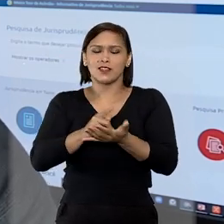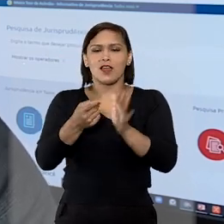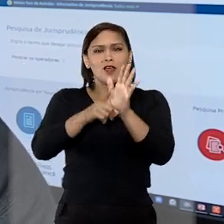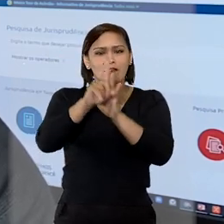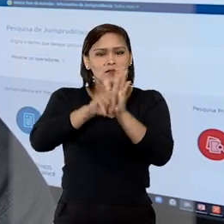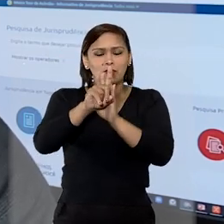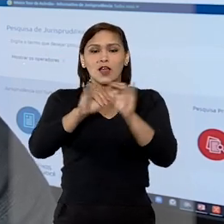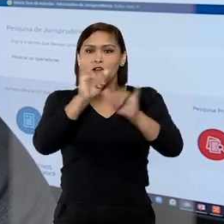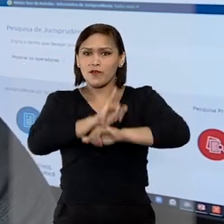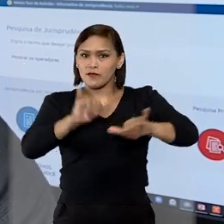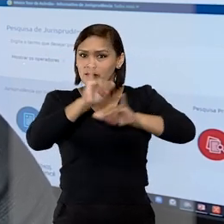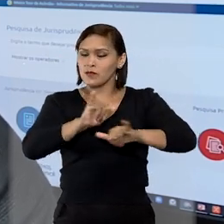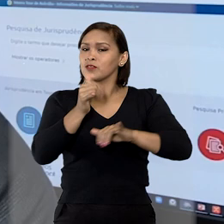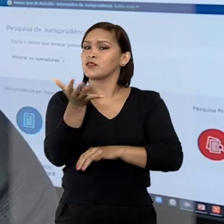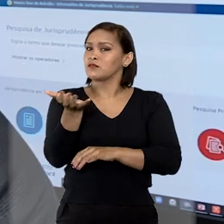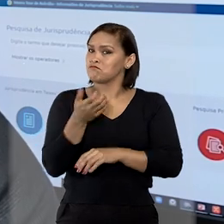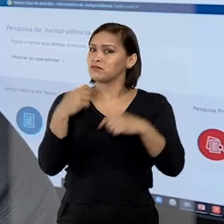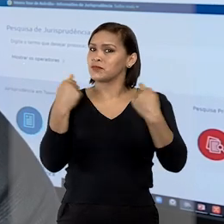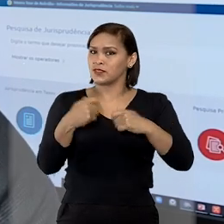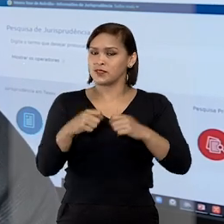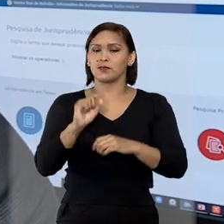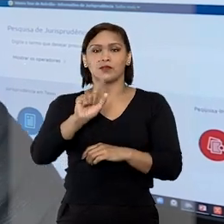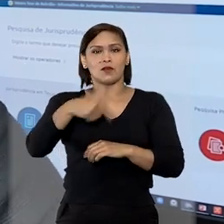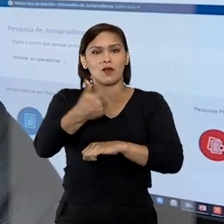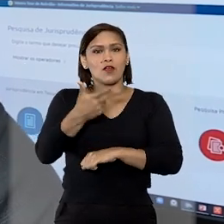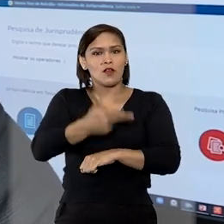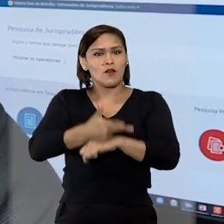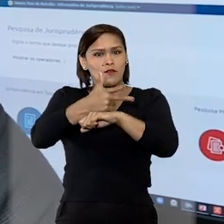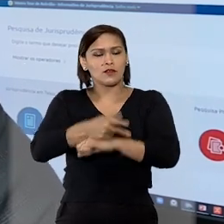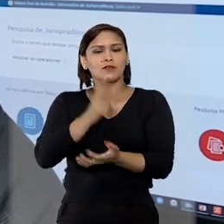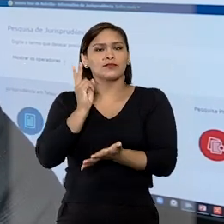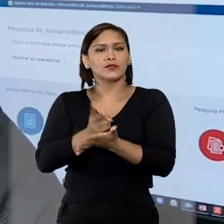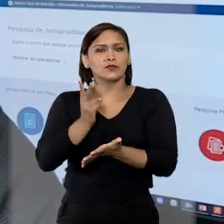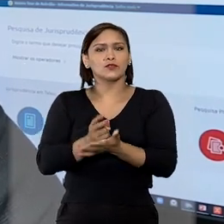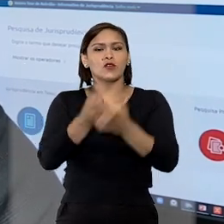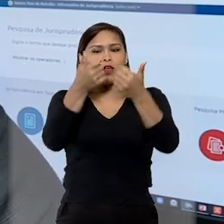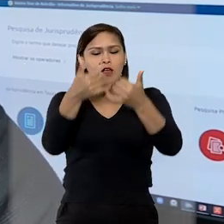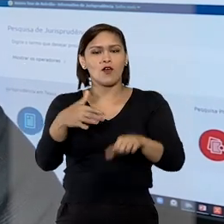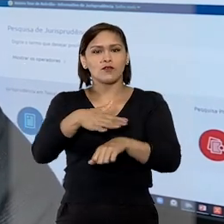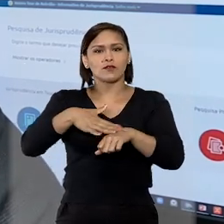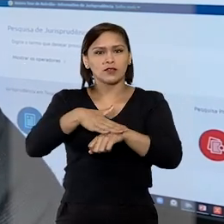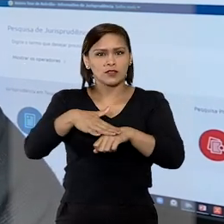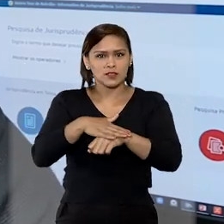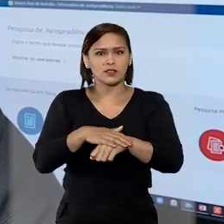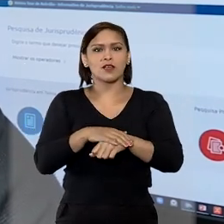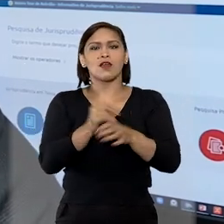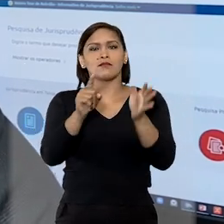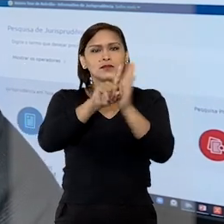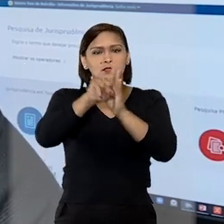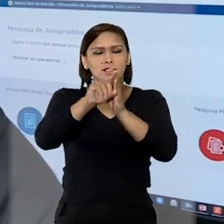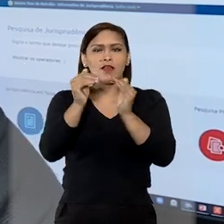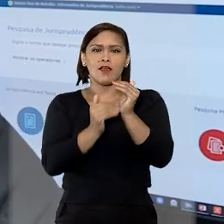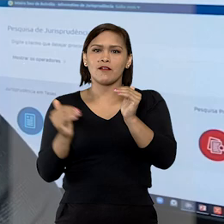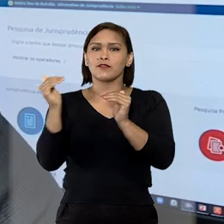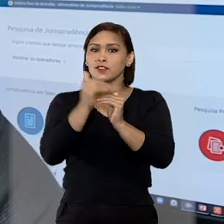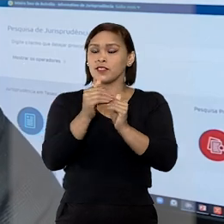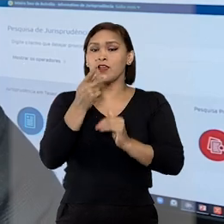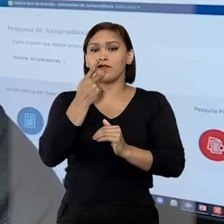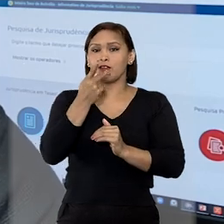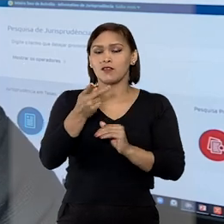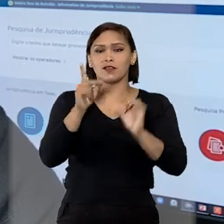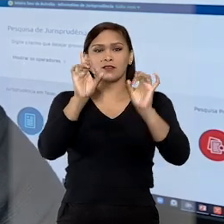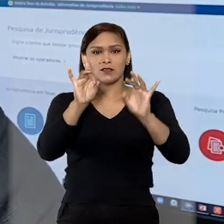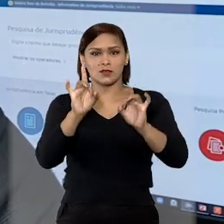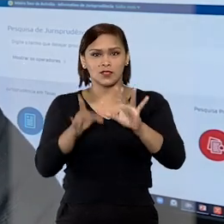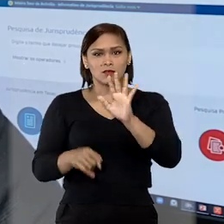e muito, a busca pelas informações que você precisa. No próximo vídeo, nós continuaremos a conversar sobre os campos da pesquisa avançada,